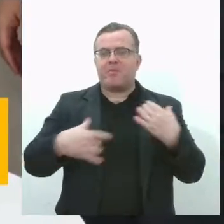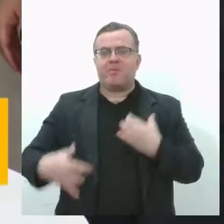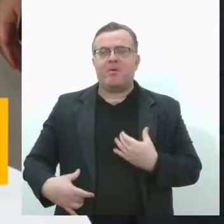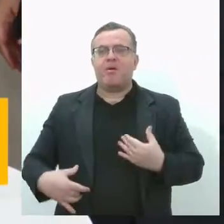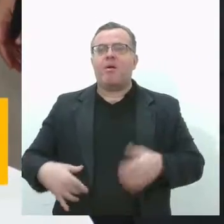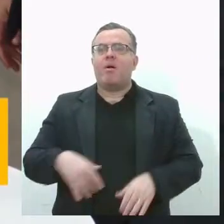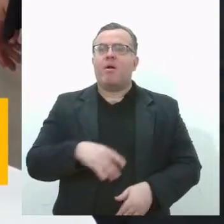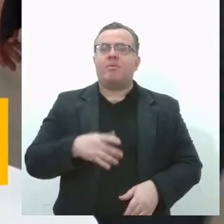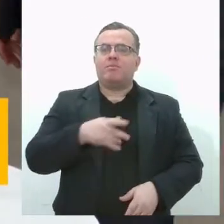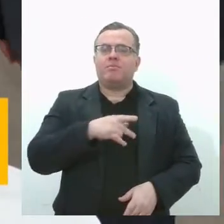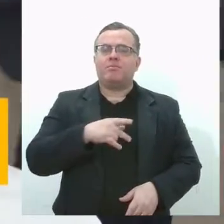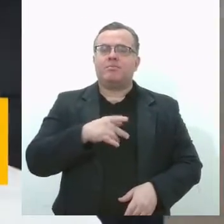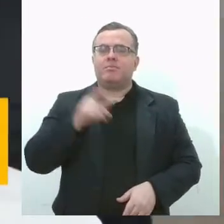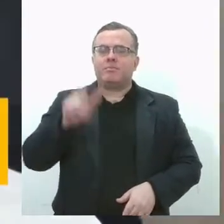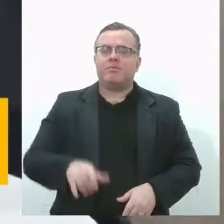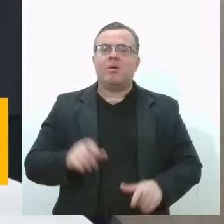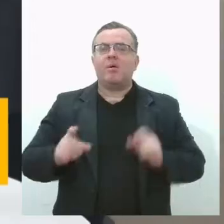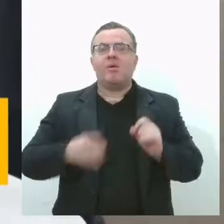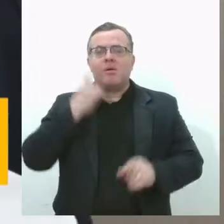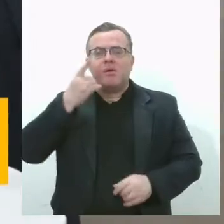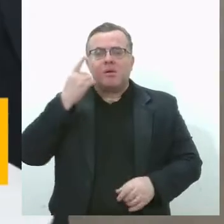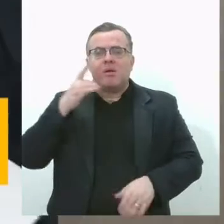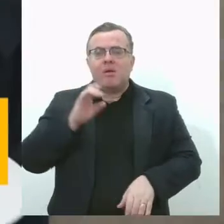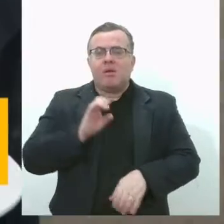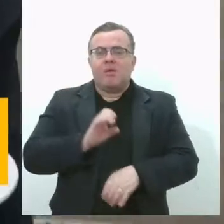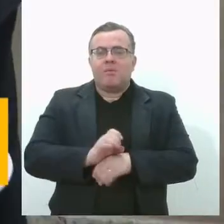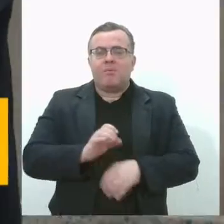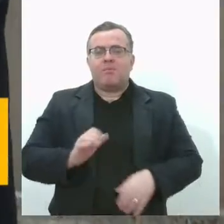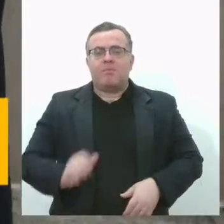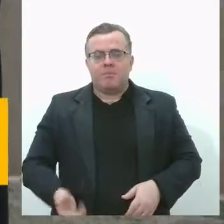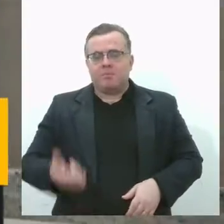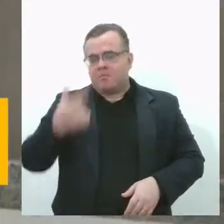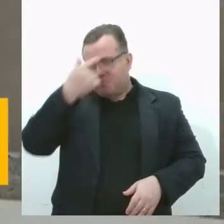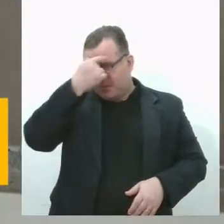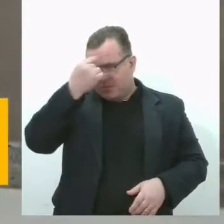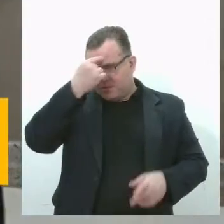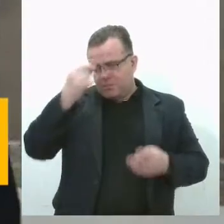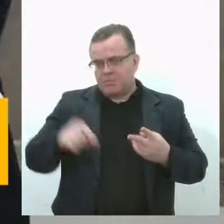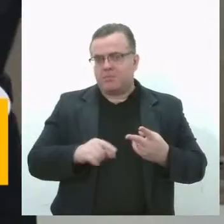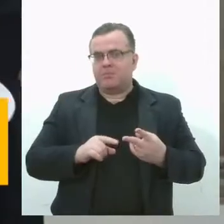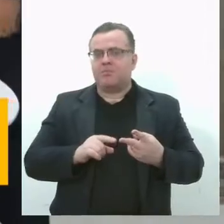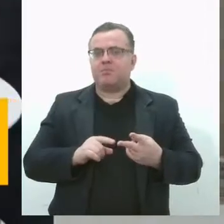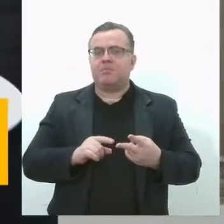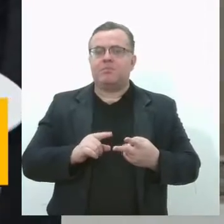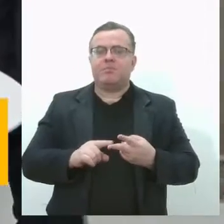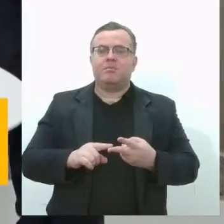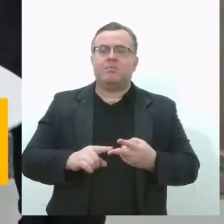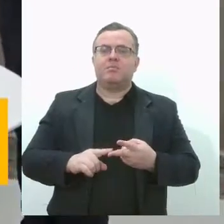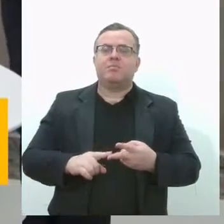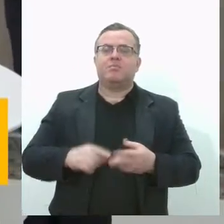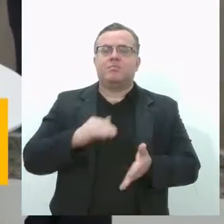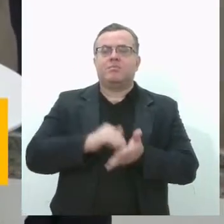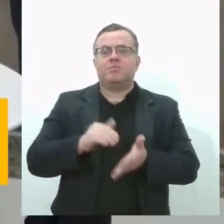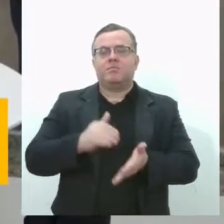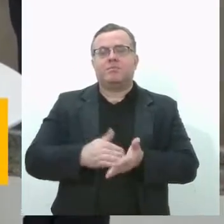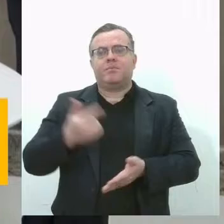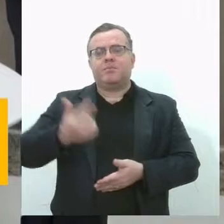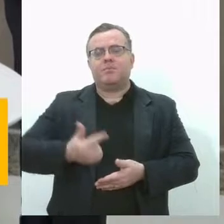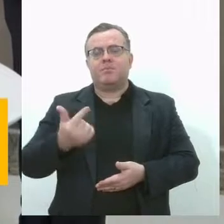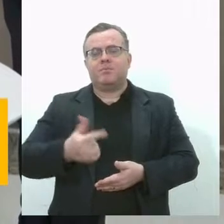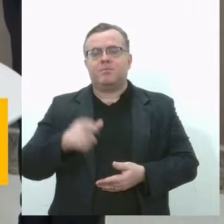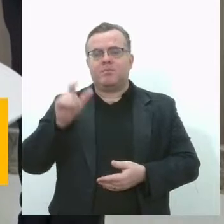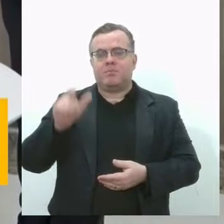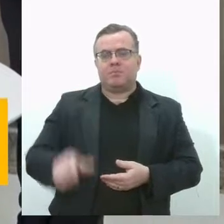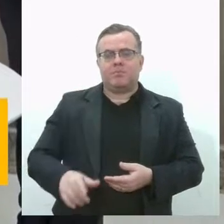Bispo, pelo deputado estadual Adailton Martins e pelo subsecretário-geral da mesa-diretora da Alese,